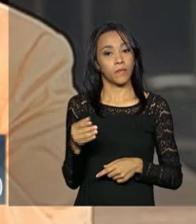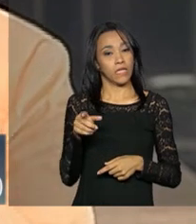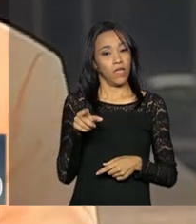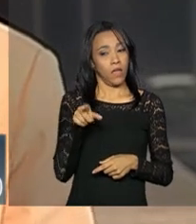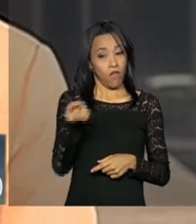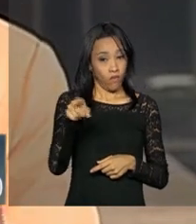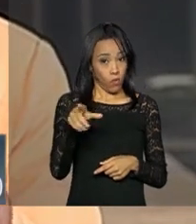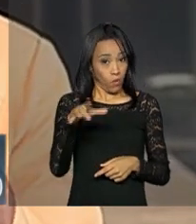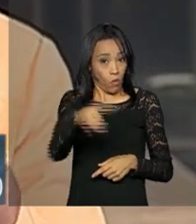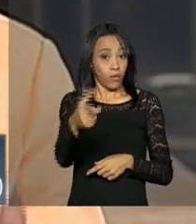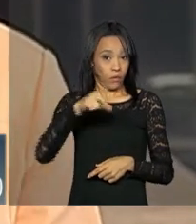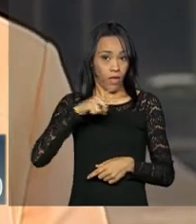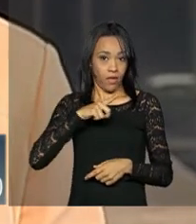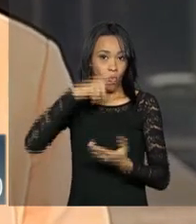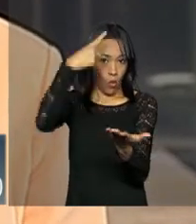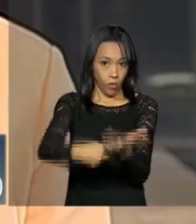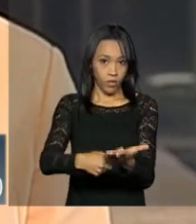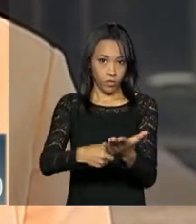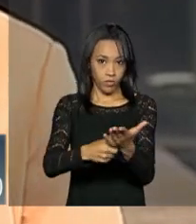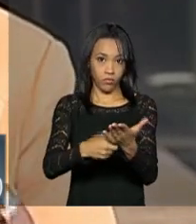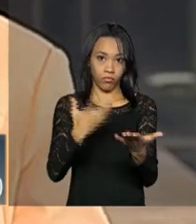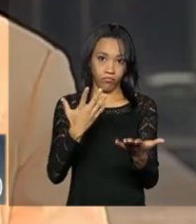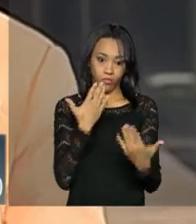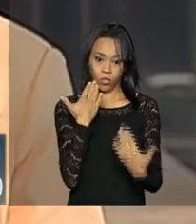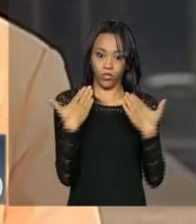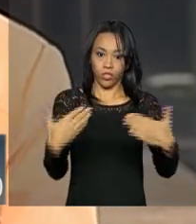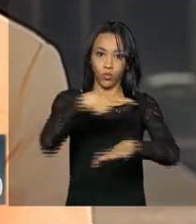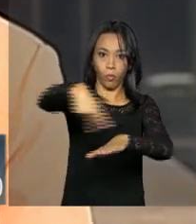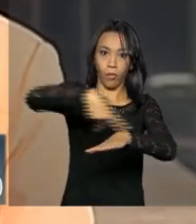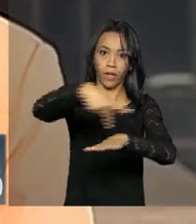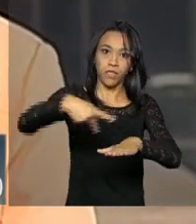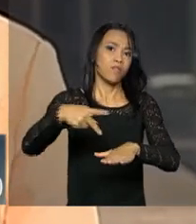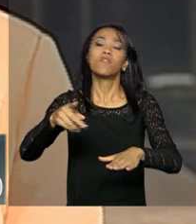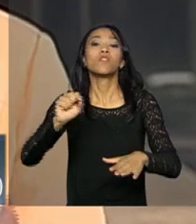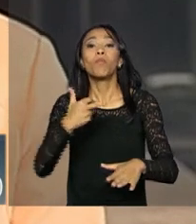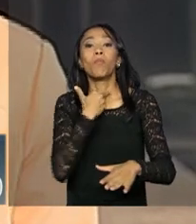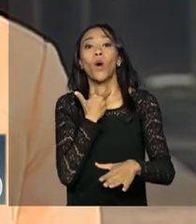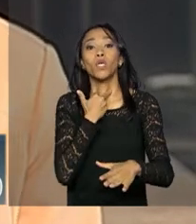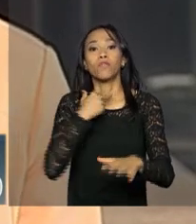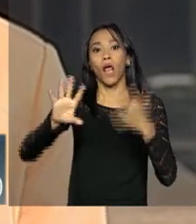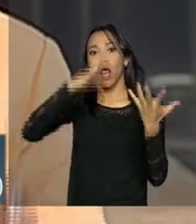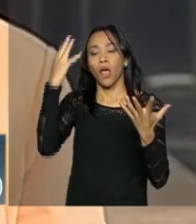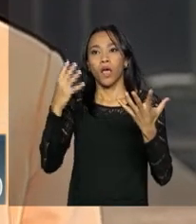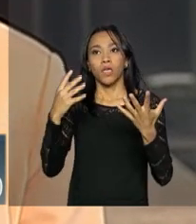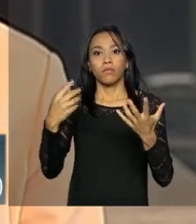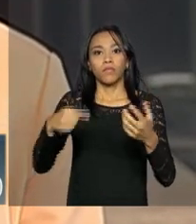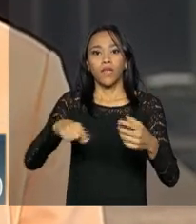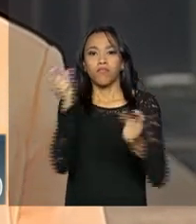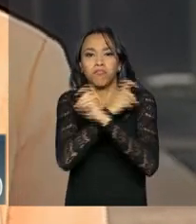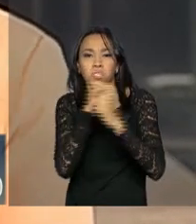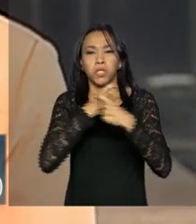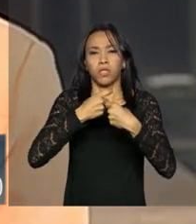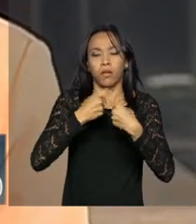tem responsabilidade diante do país, você não cria tumulto desnecessário, sem base,